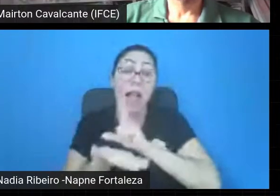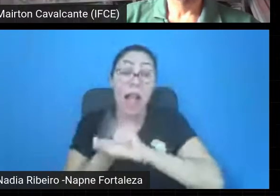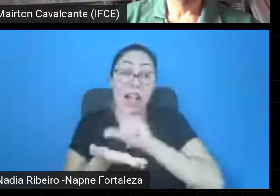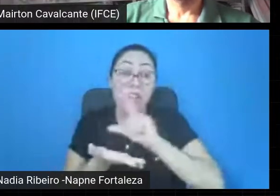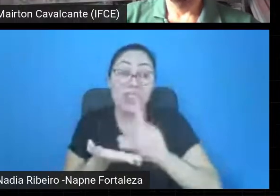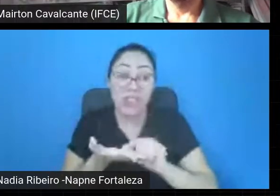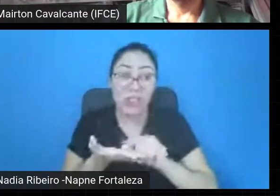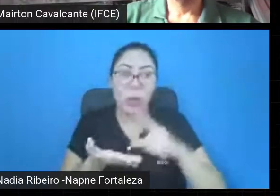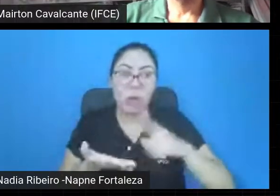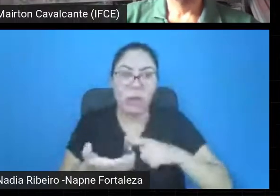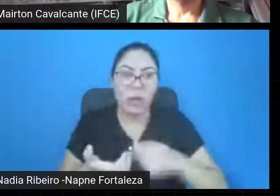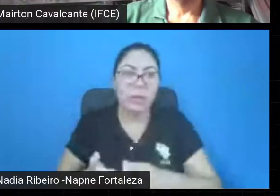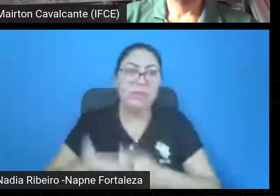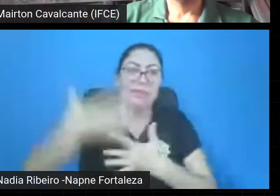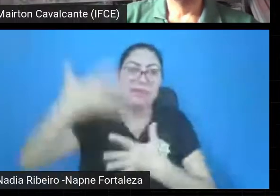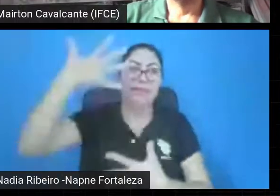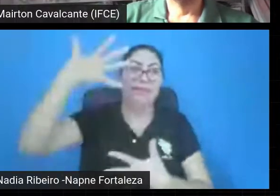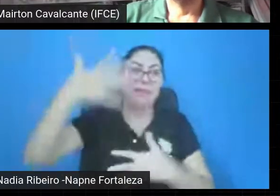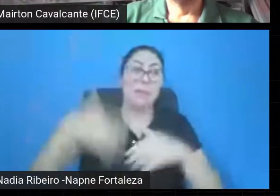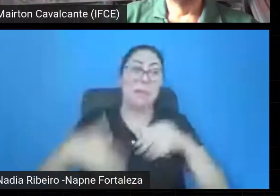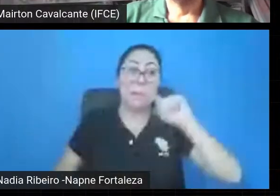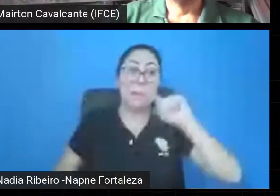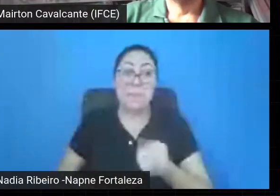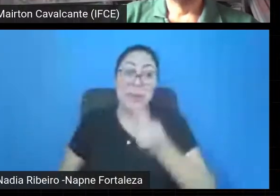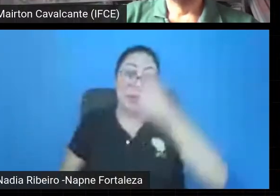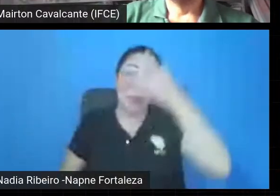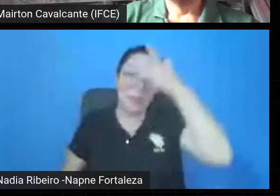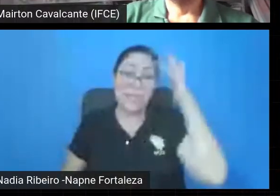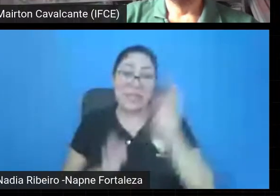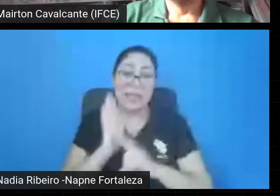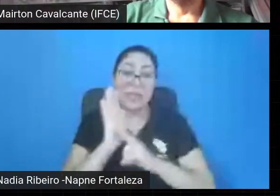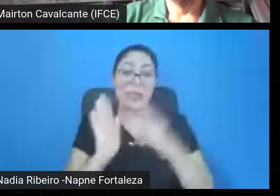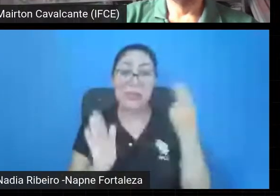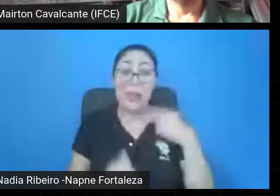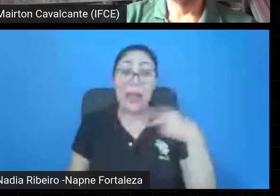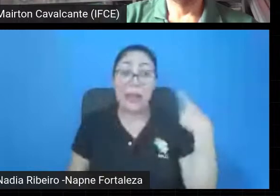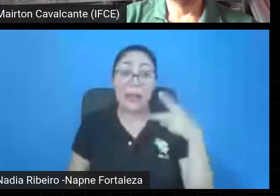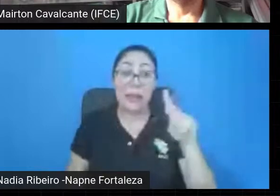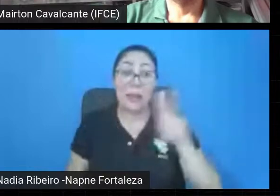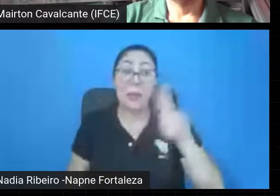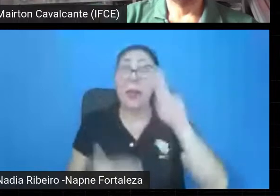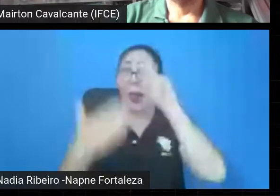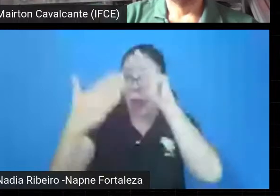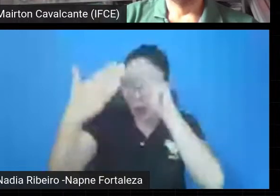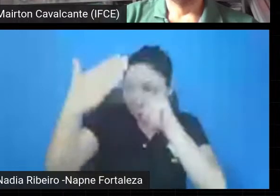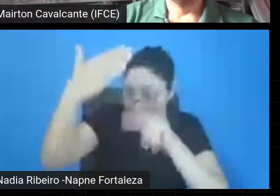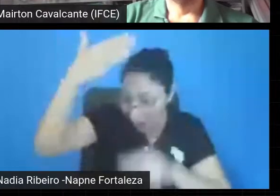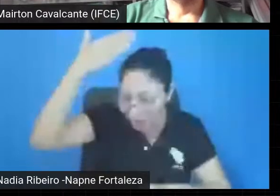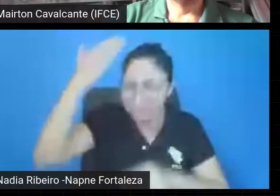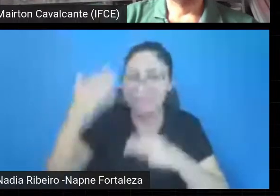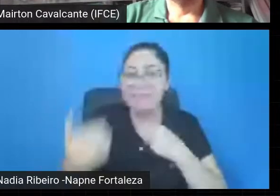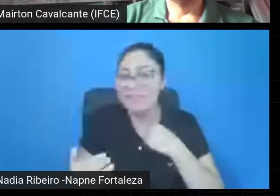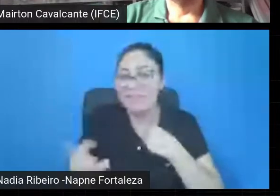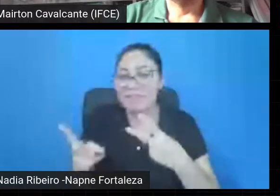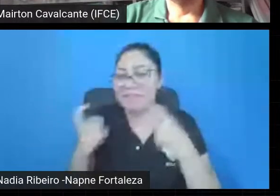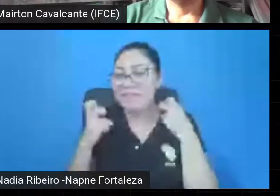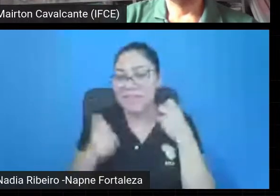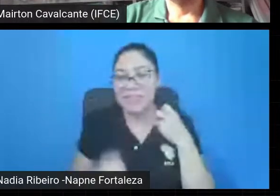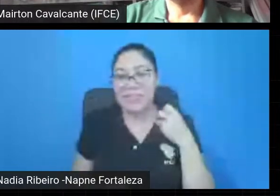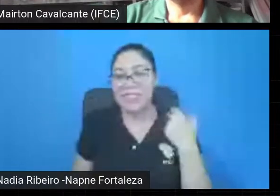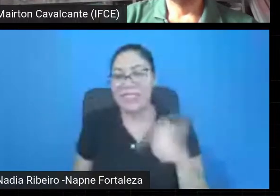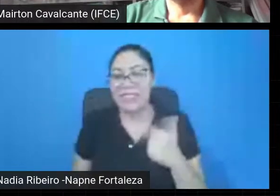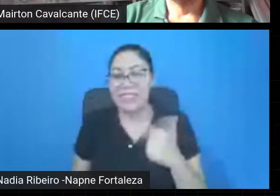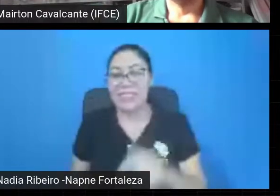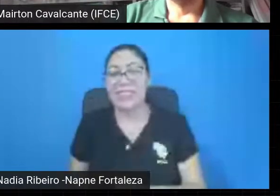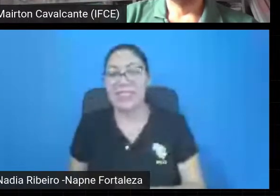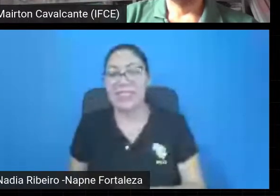meio daqueles mil autores, mas de novo, isso é um outro fenômeno também, que é uma questão que tem se discutido bastante atualmente,